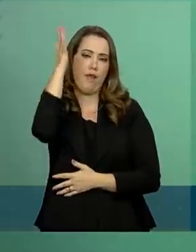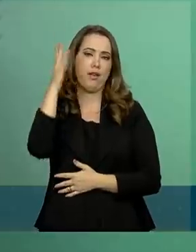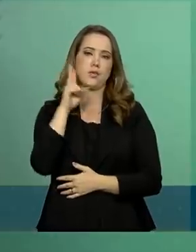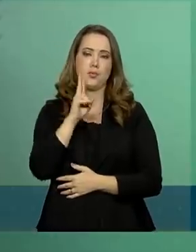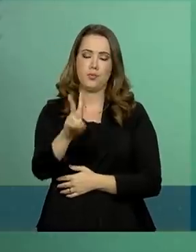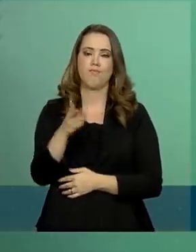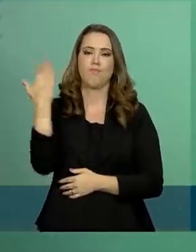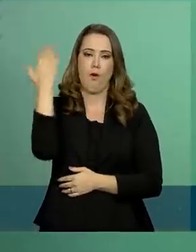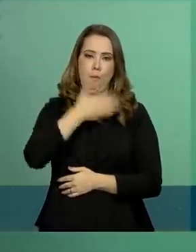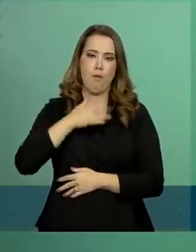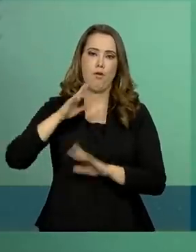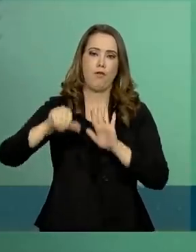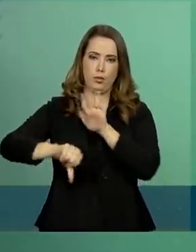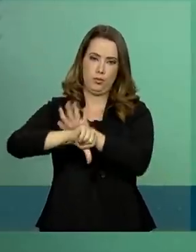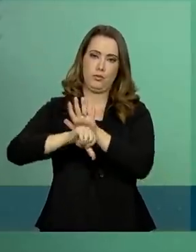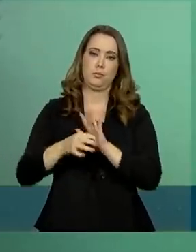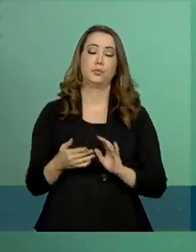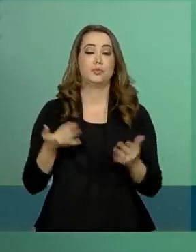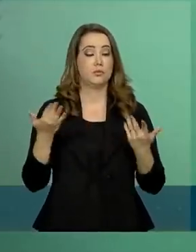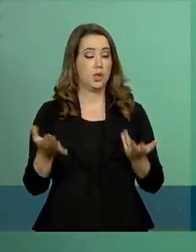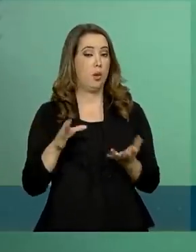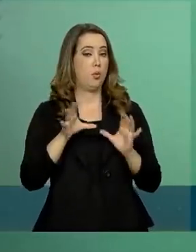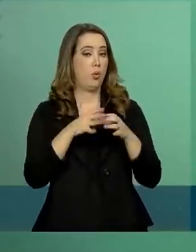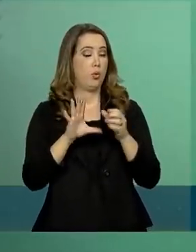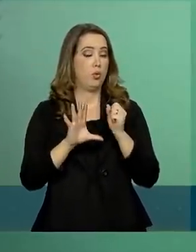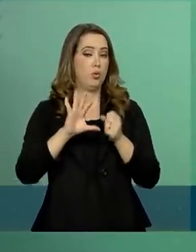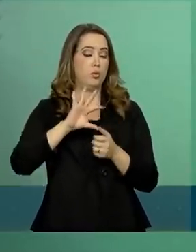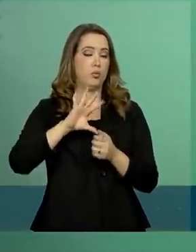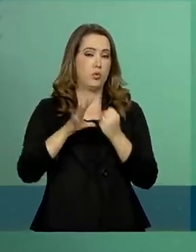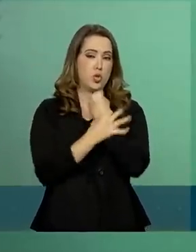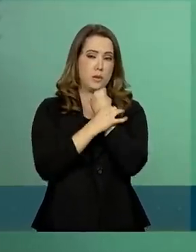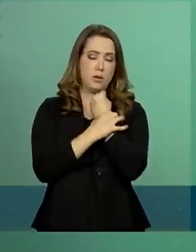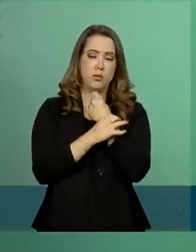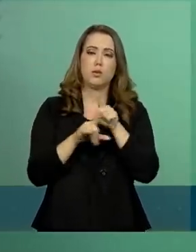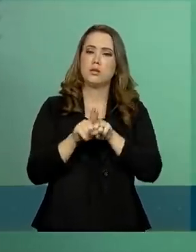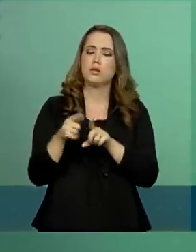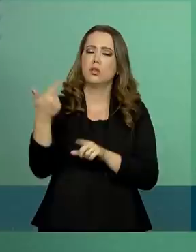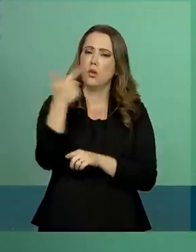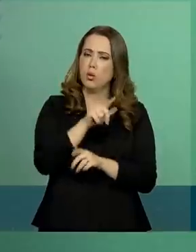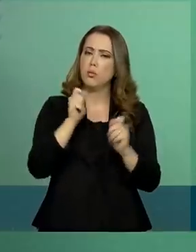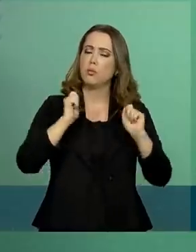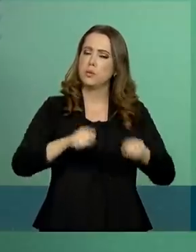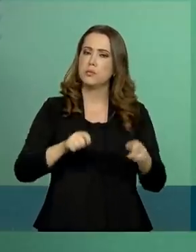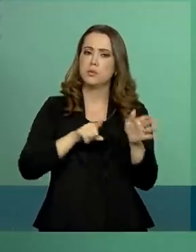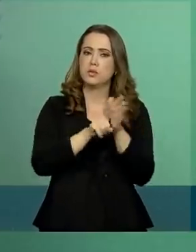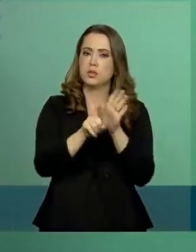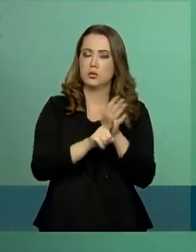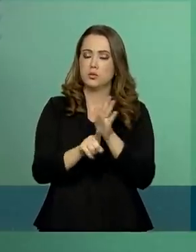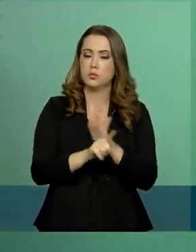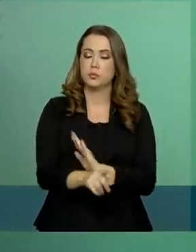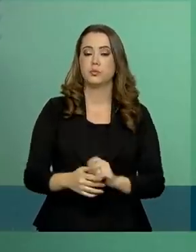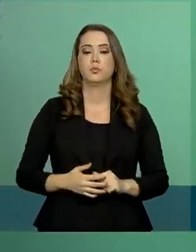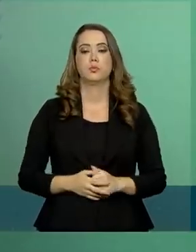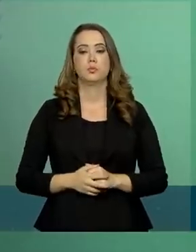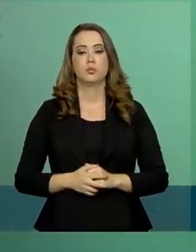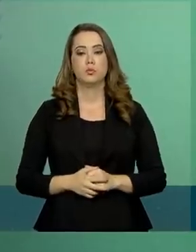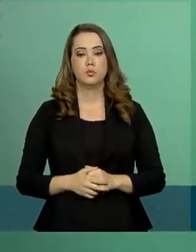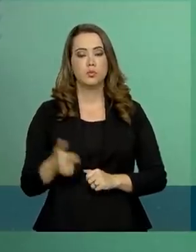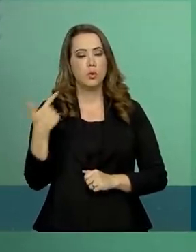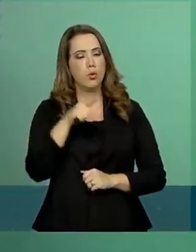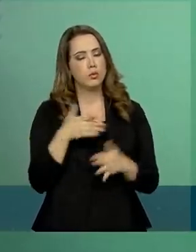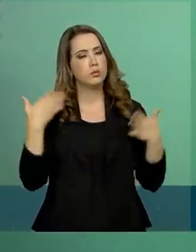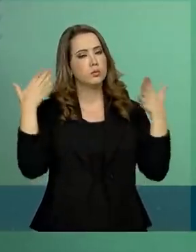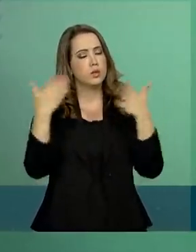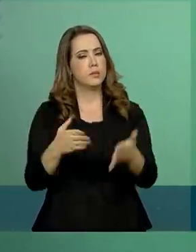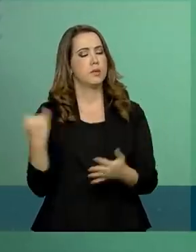As forças de segurança pública contarão com mais um instrumento de investigação. Outra